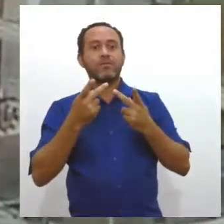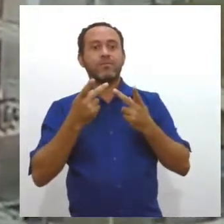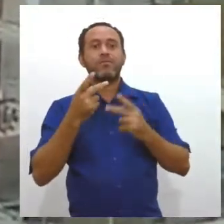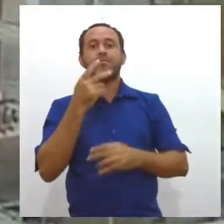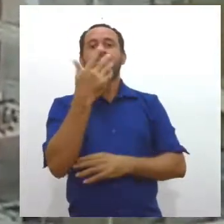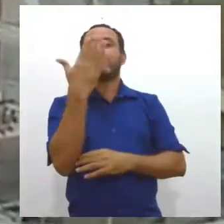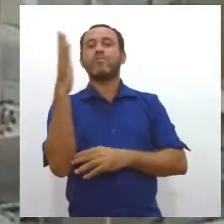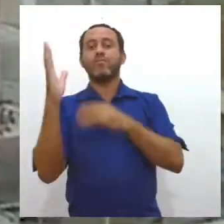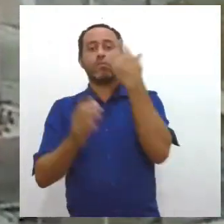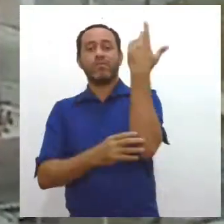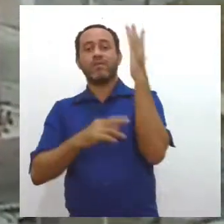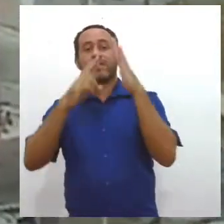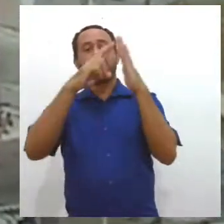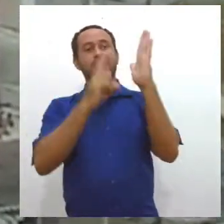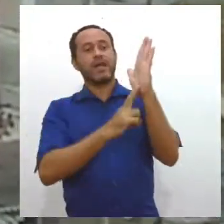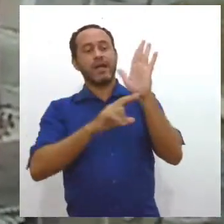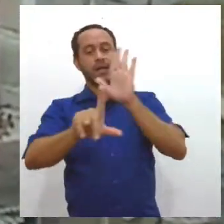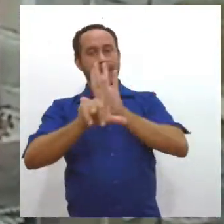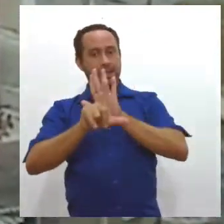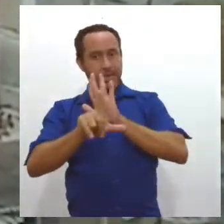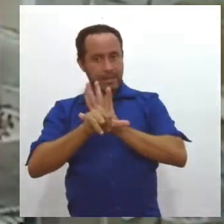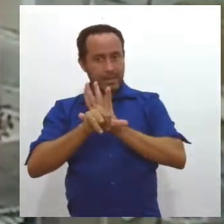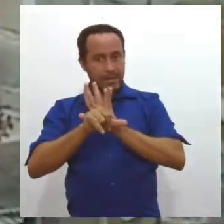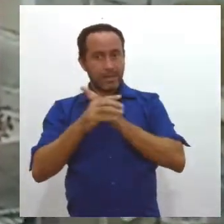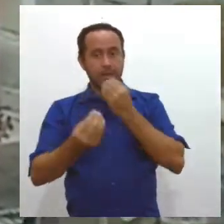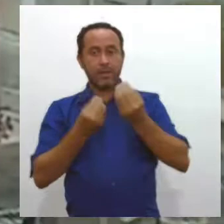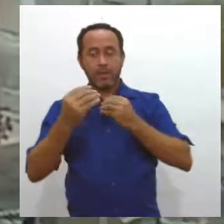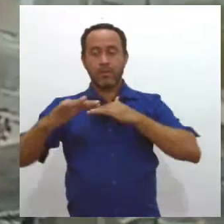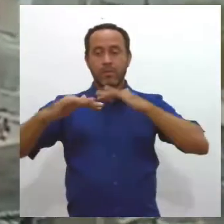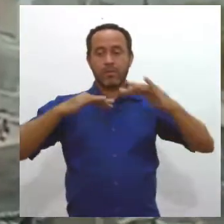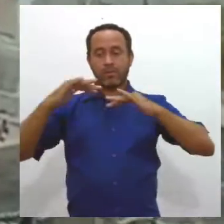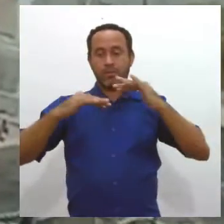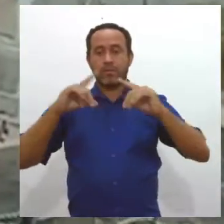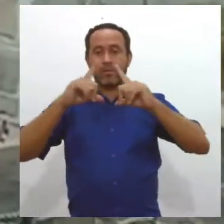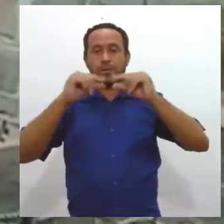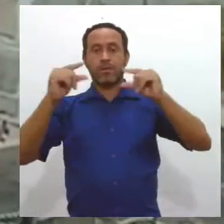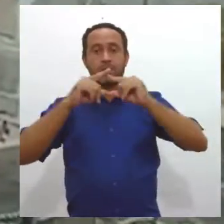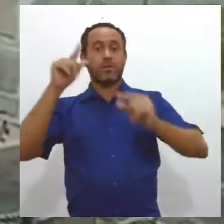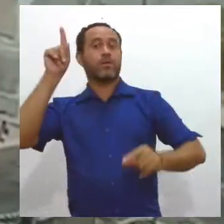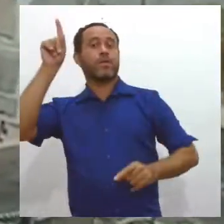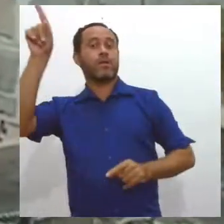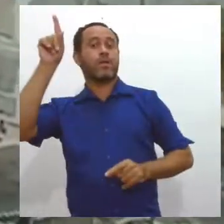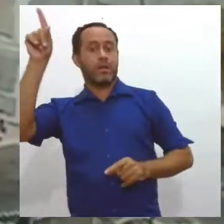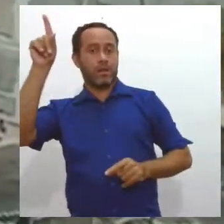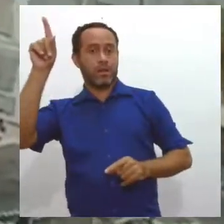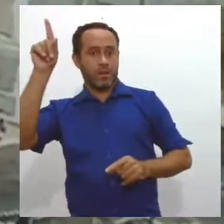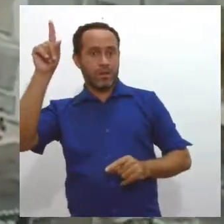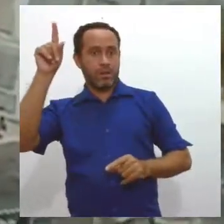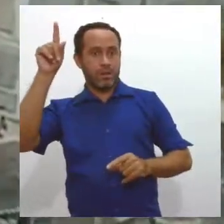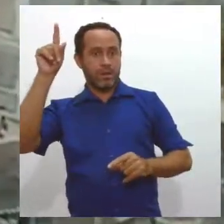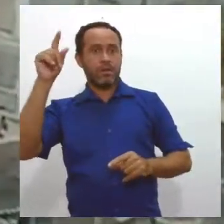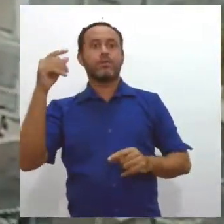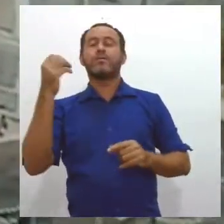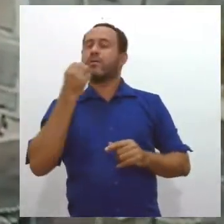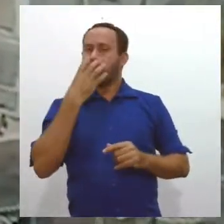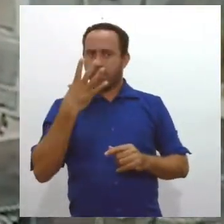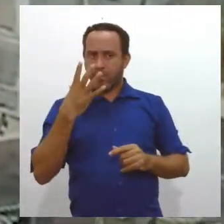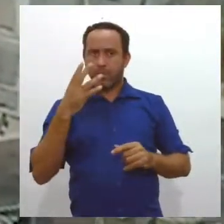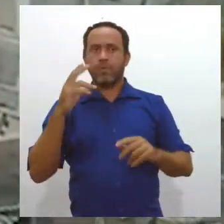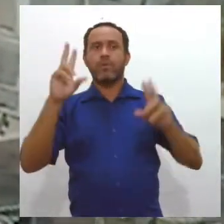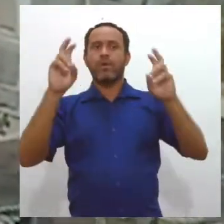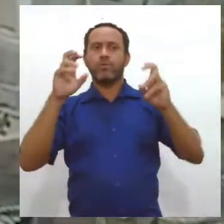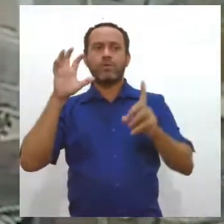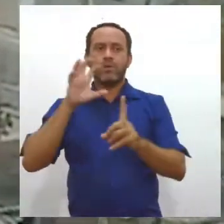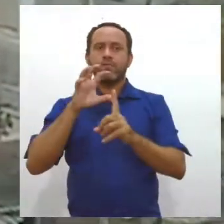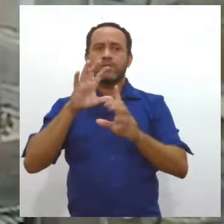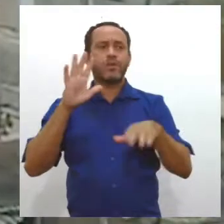novas regras da lei ambiental que está tramitando lá no Congresso Nacional. Já sabe que é um programa impedível, é tema que mexe com a vida de